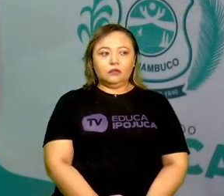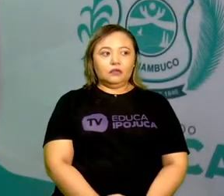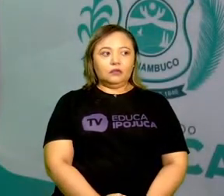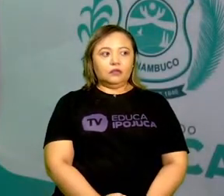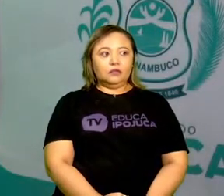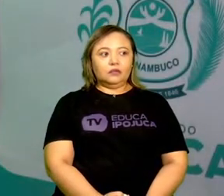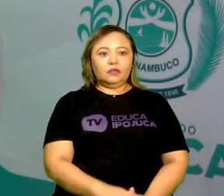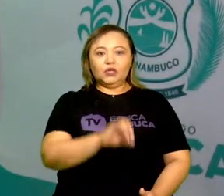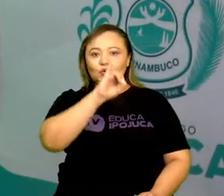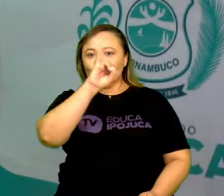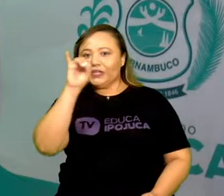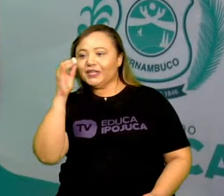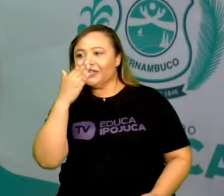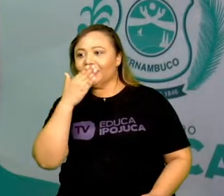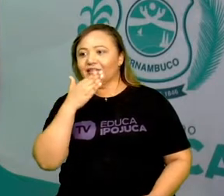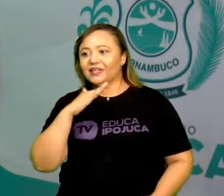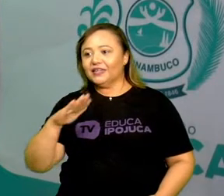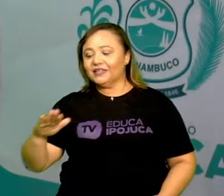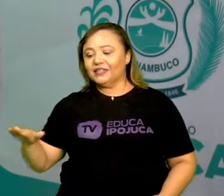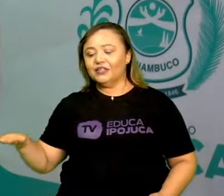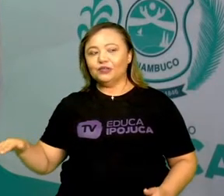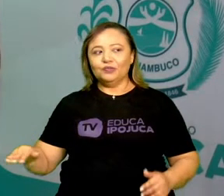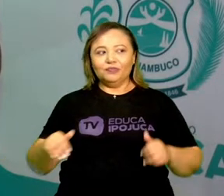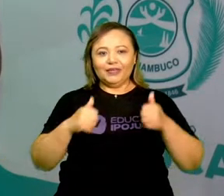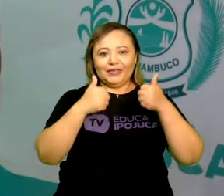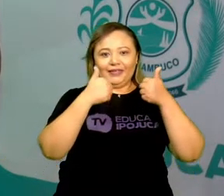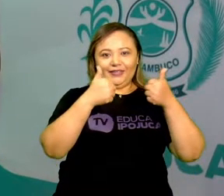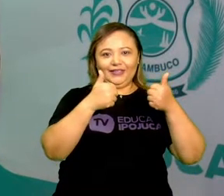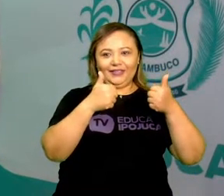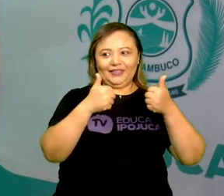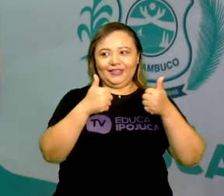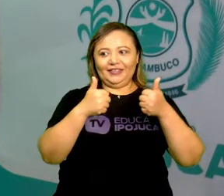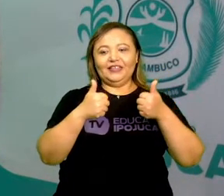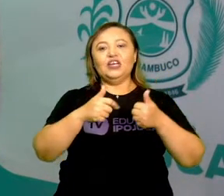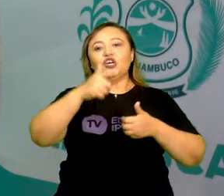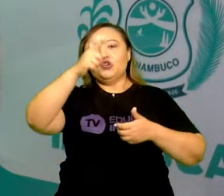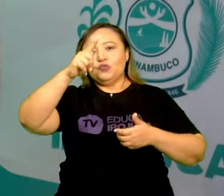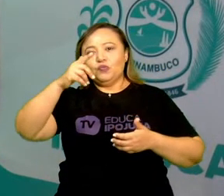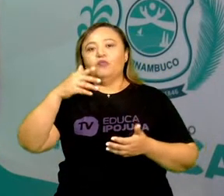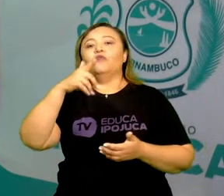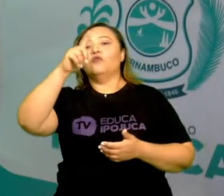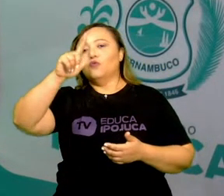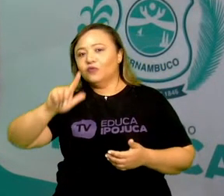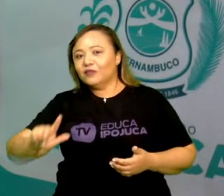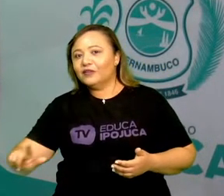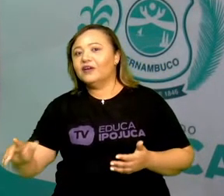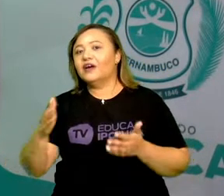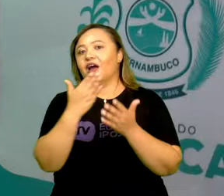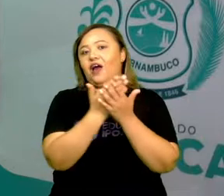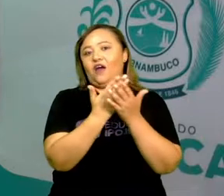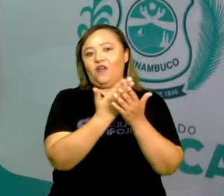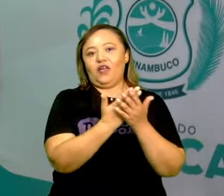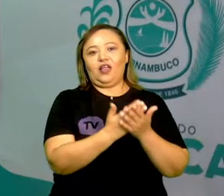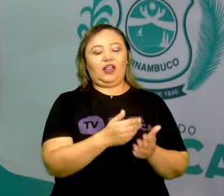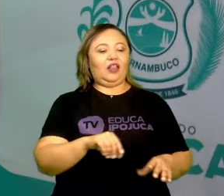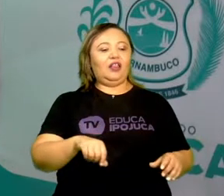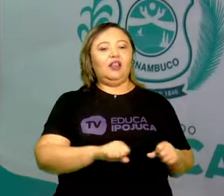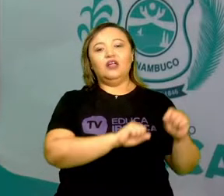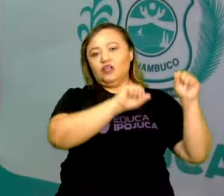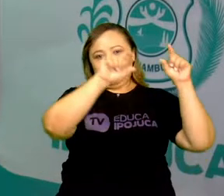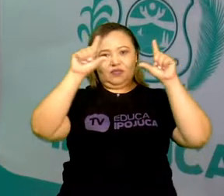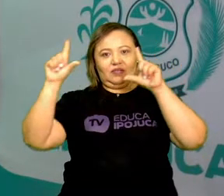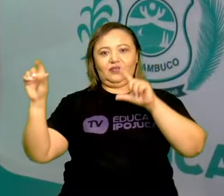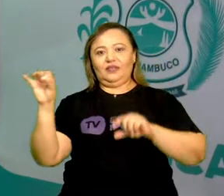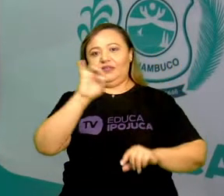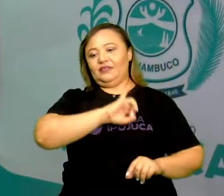Olá, crianças! Tudo bem com vocês? Estamos em mais uma aula do Projeto Educa e Pojuca. Eu me chamo